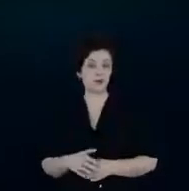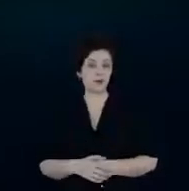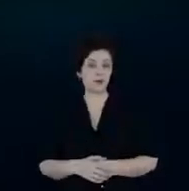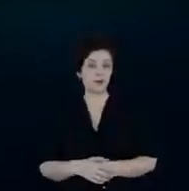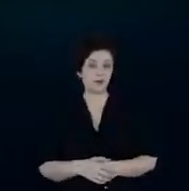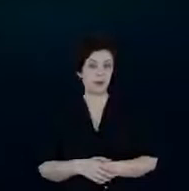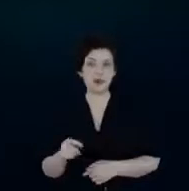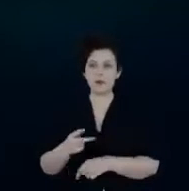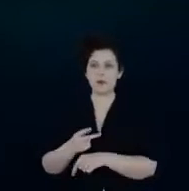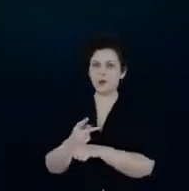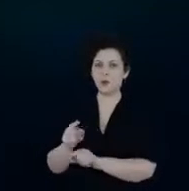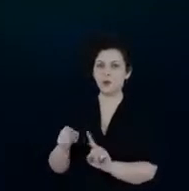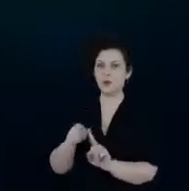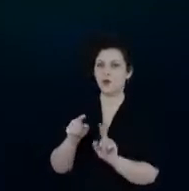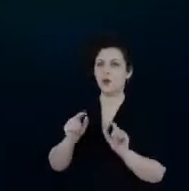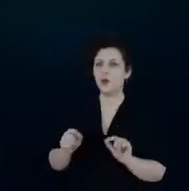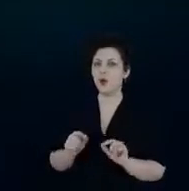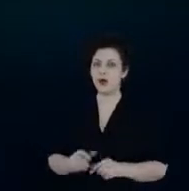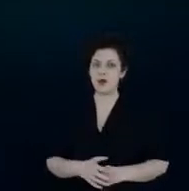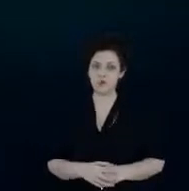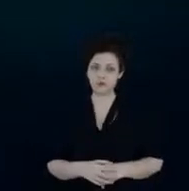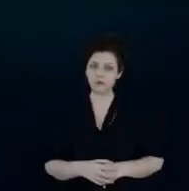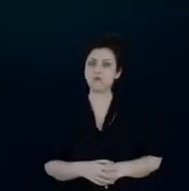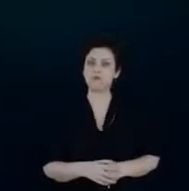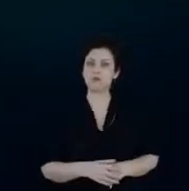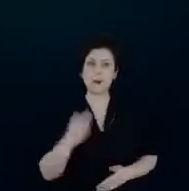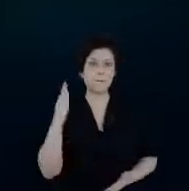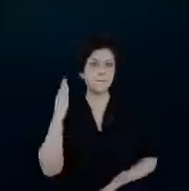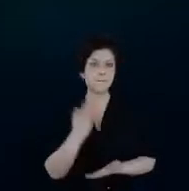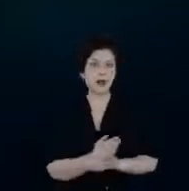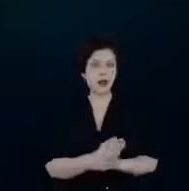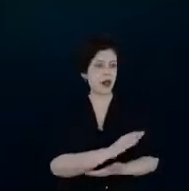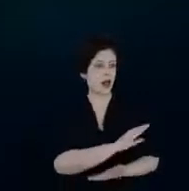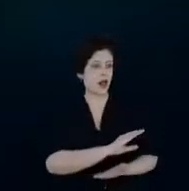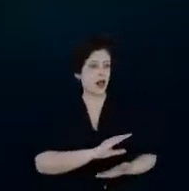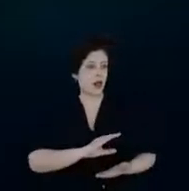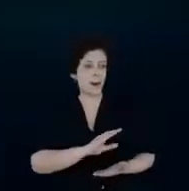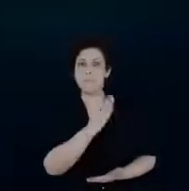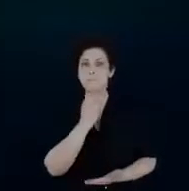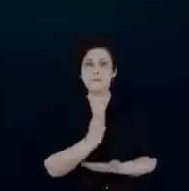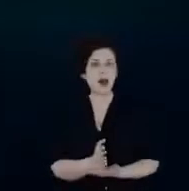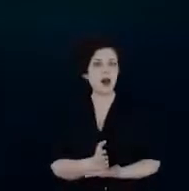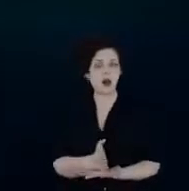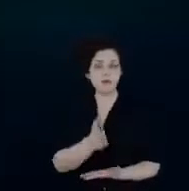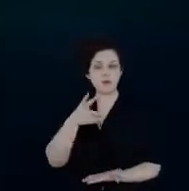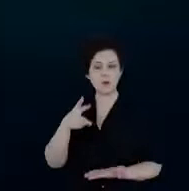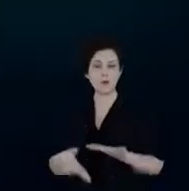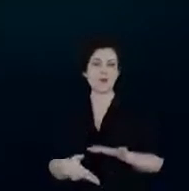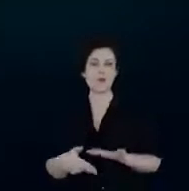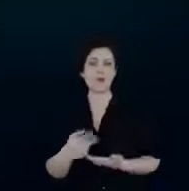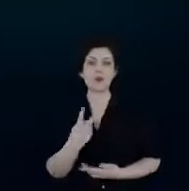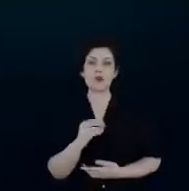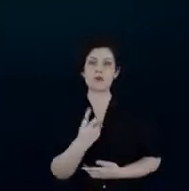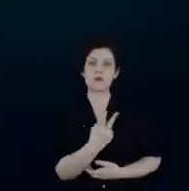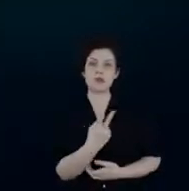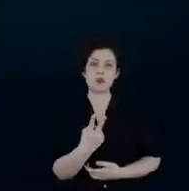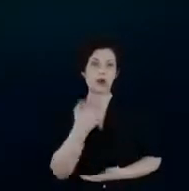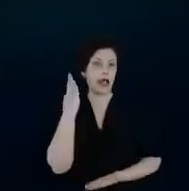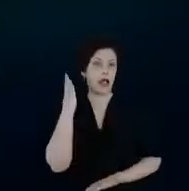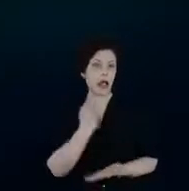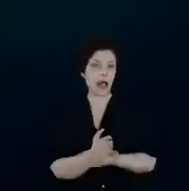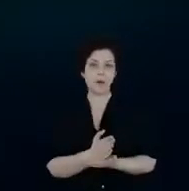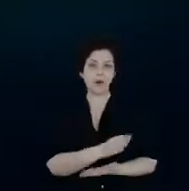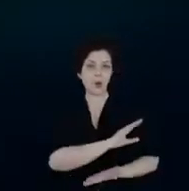busca parar o repasse para a CDE a partir de 22 que encerrasse esse